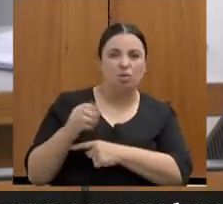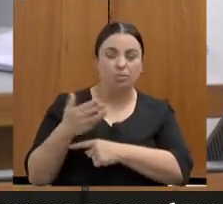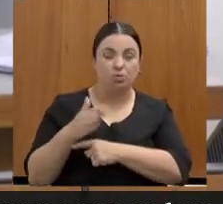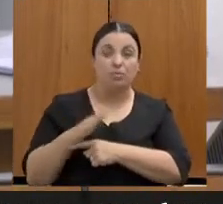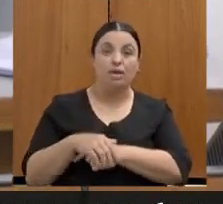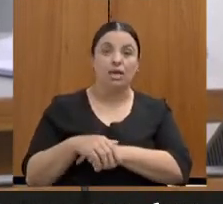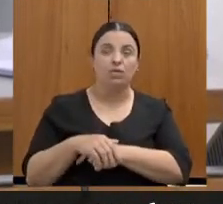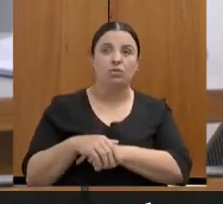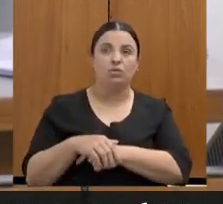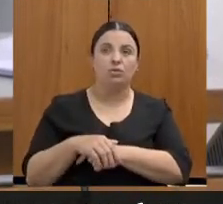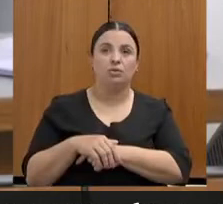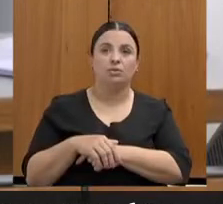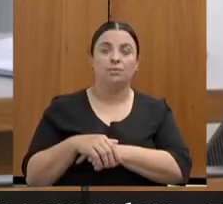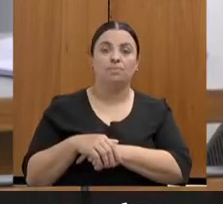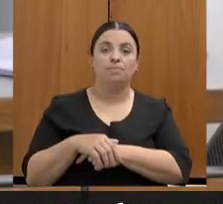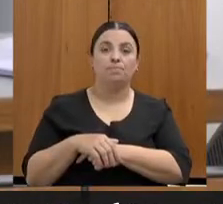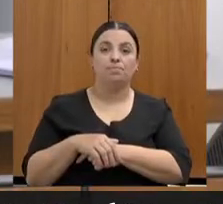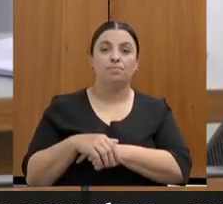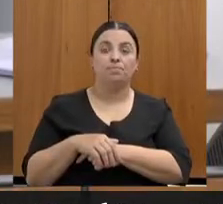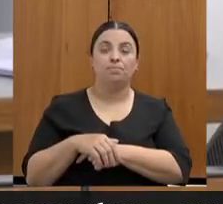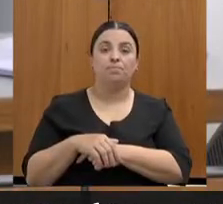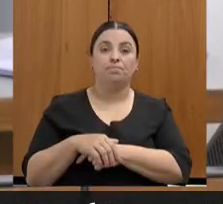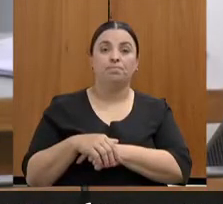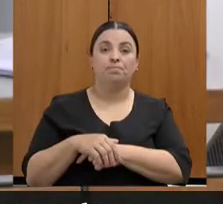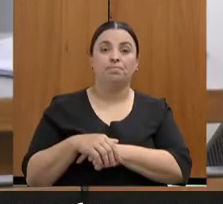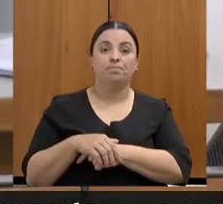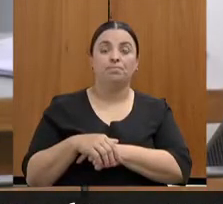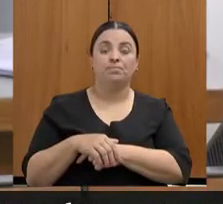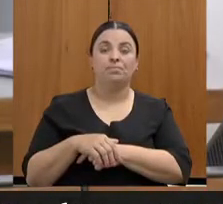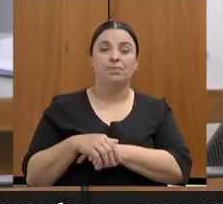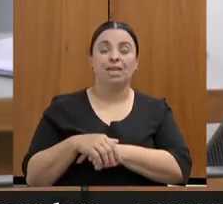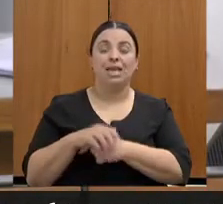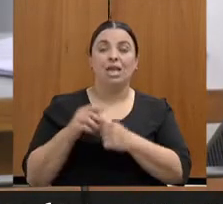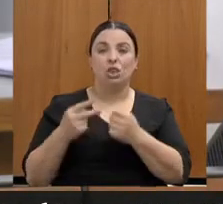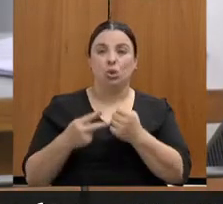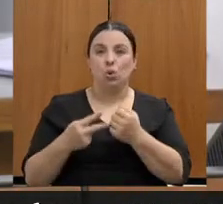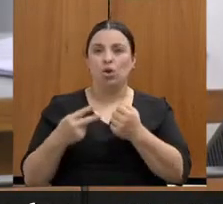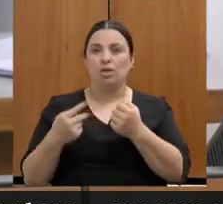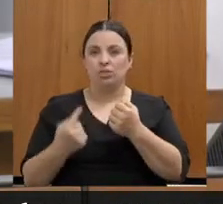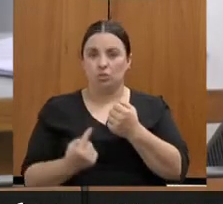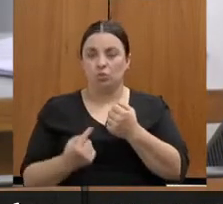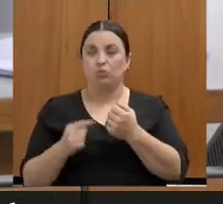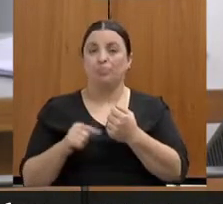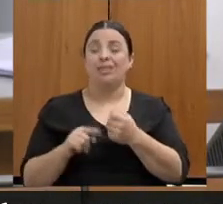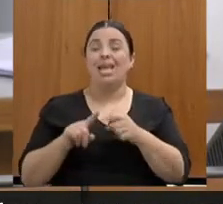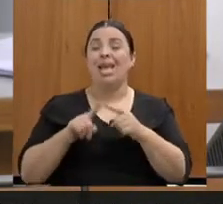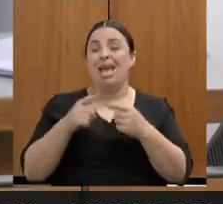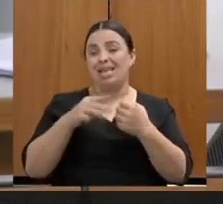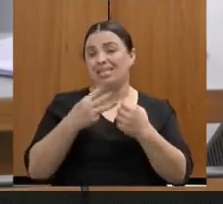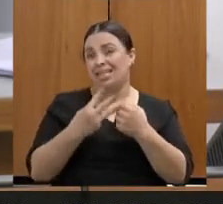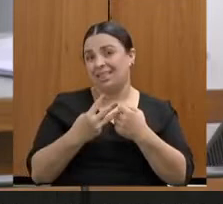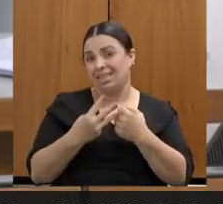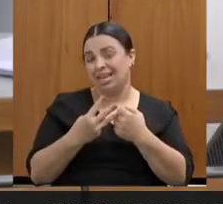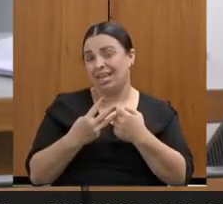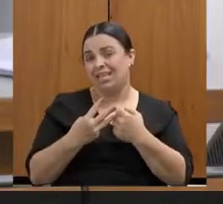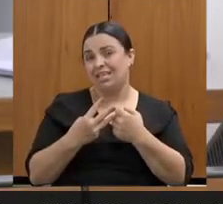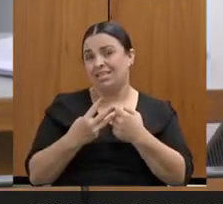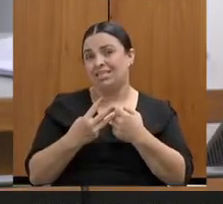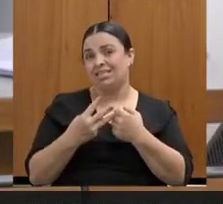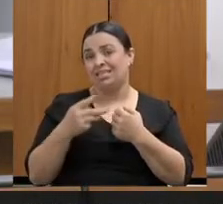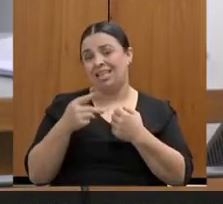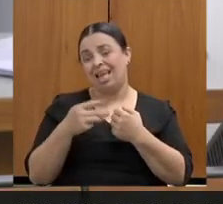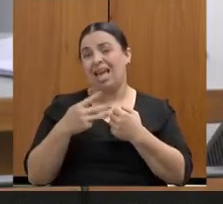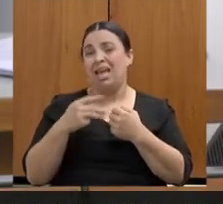por exemplo, que estão no nível 3, elas são unidades que têm, mas que precisam de ficar um pouco mais consolidado.